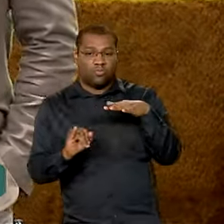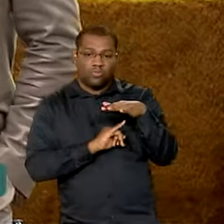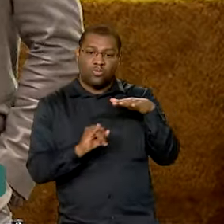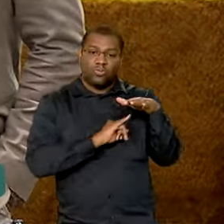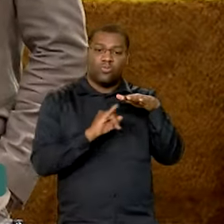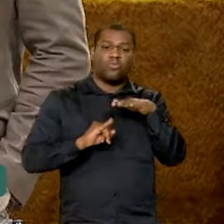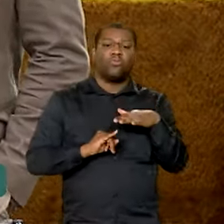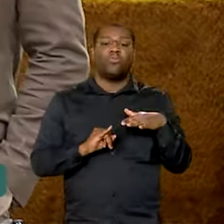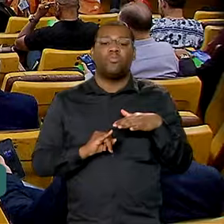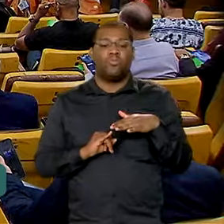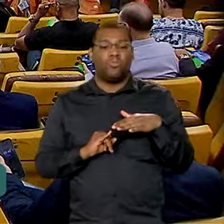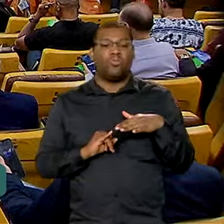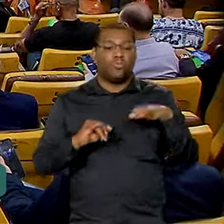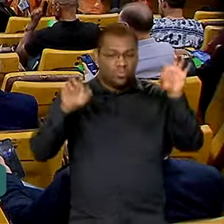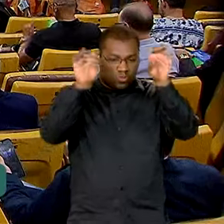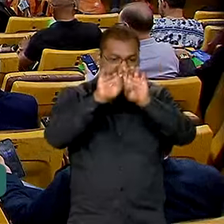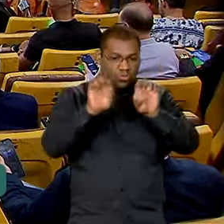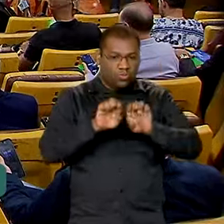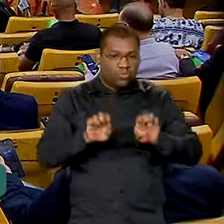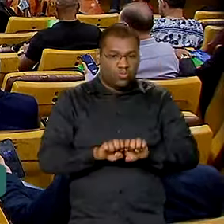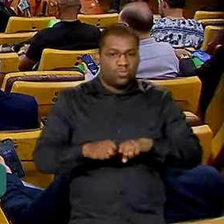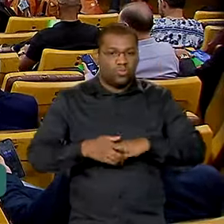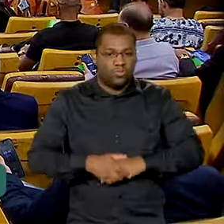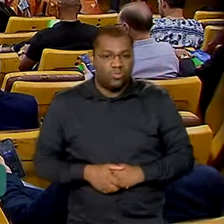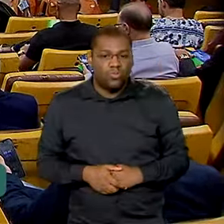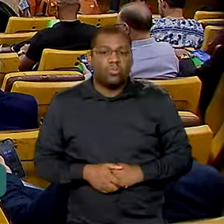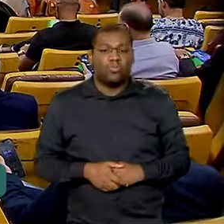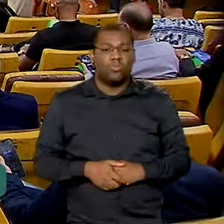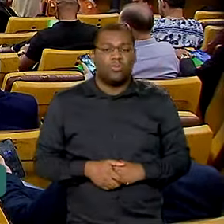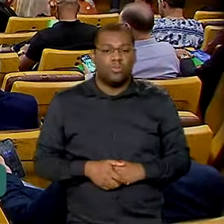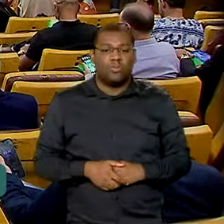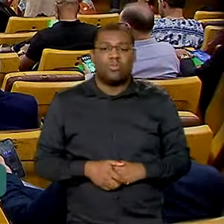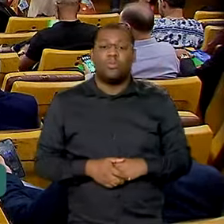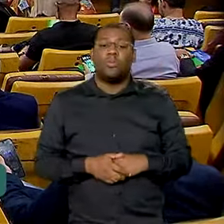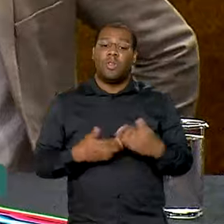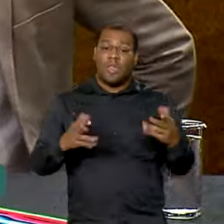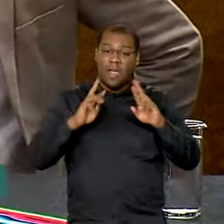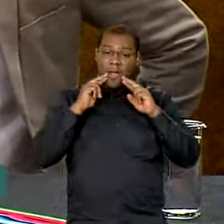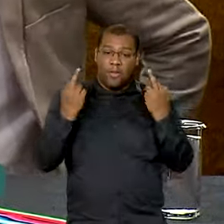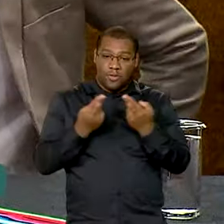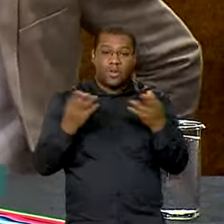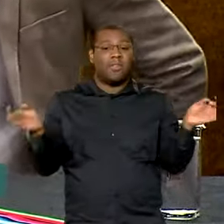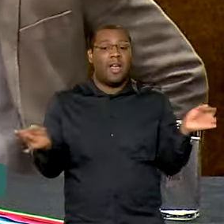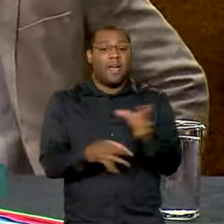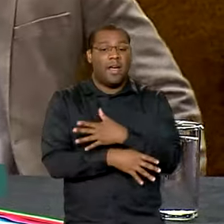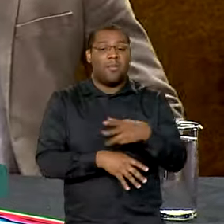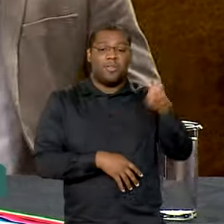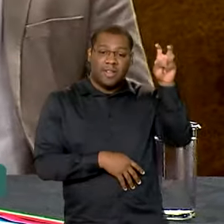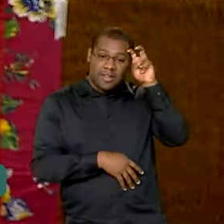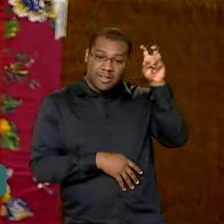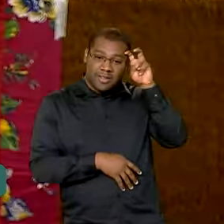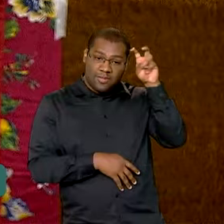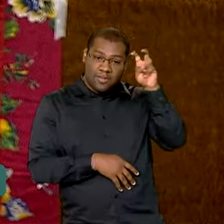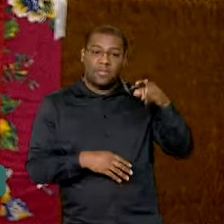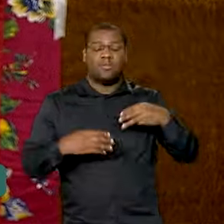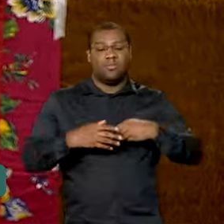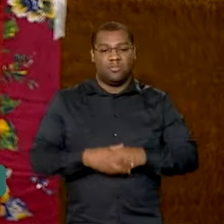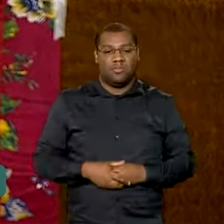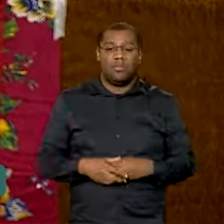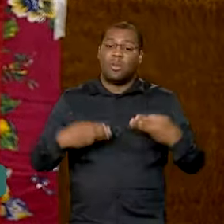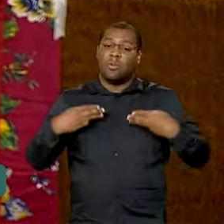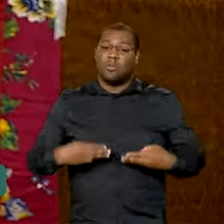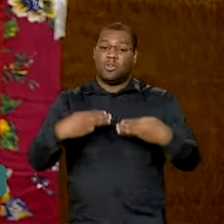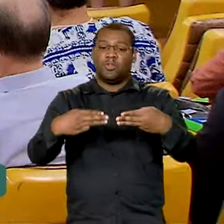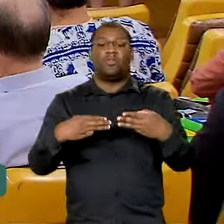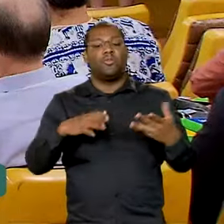foram discutidos. As atividades se encerram na quinta-feira, com um diálogo entre os ministérios, que tem ações